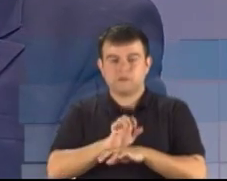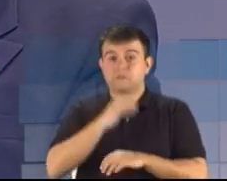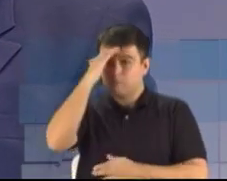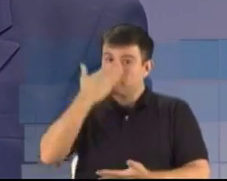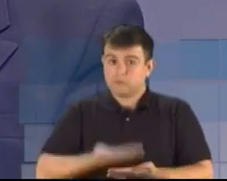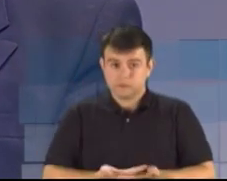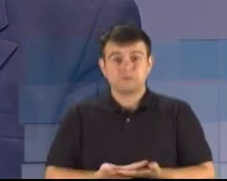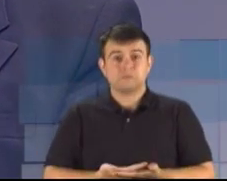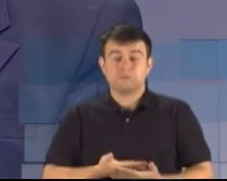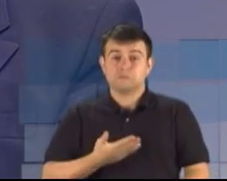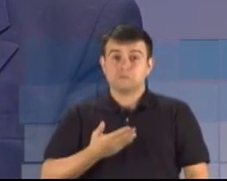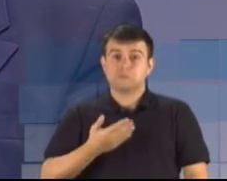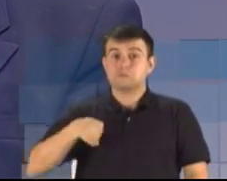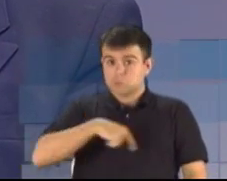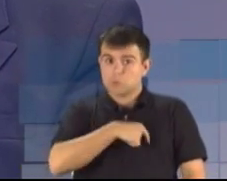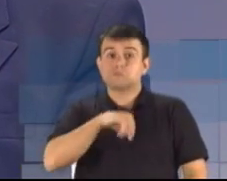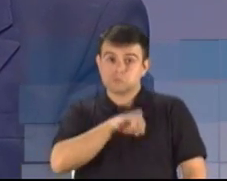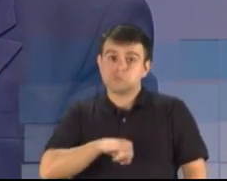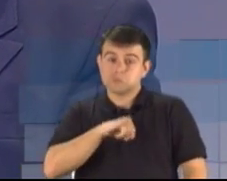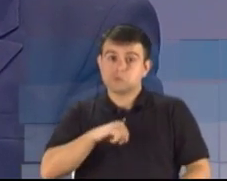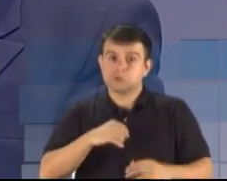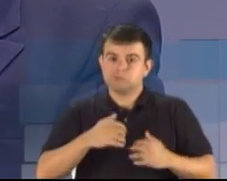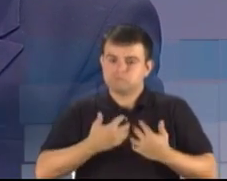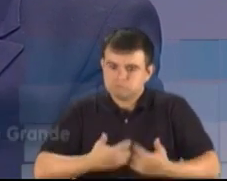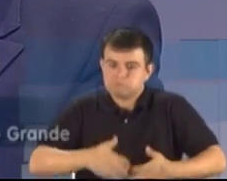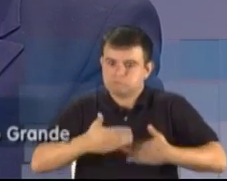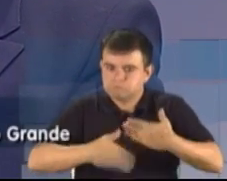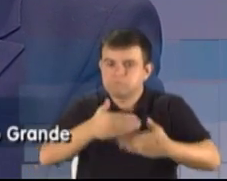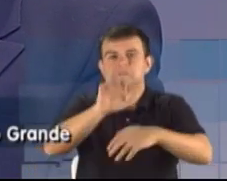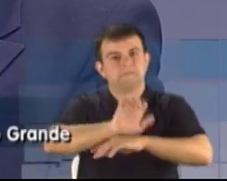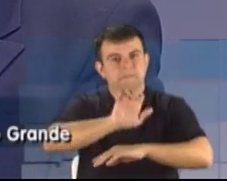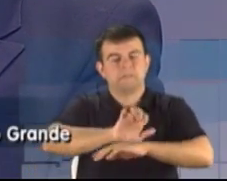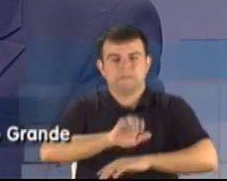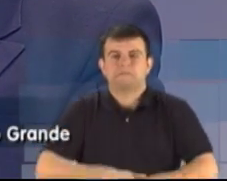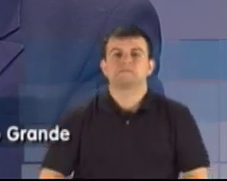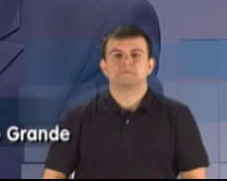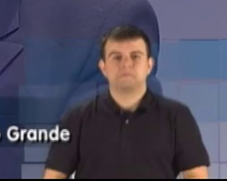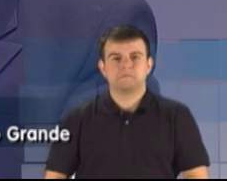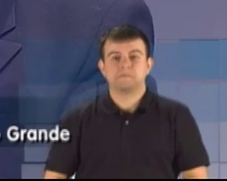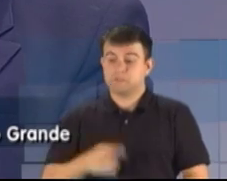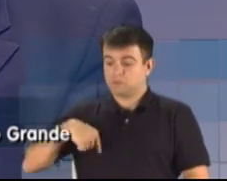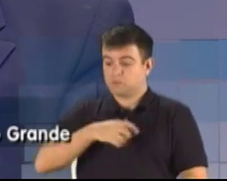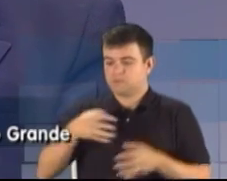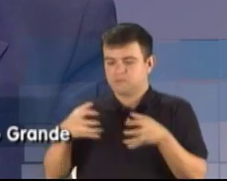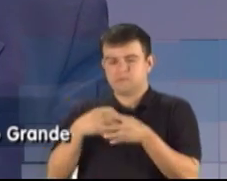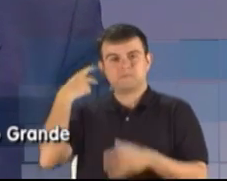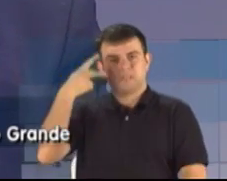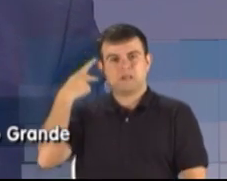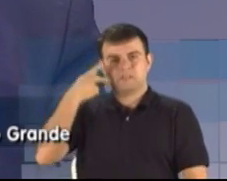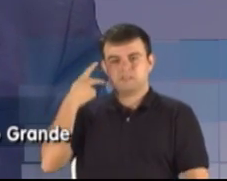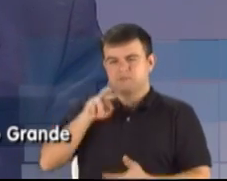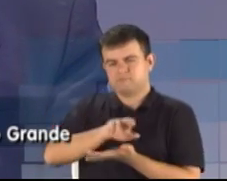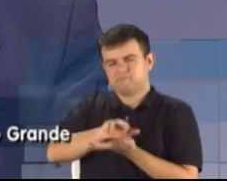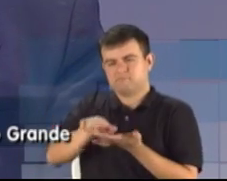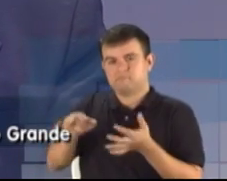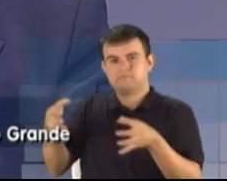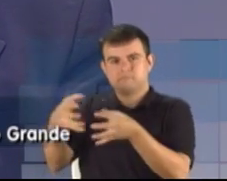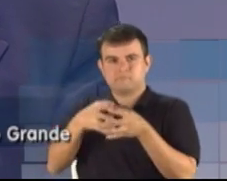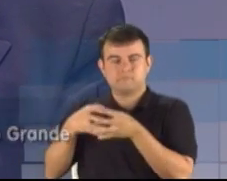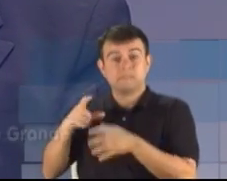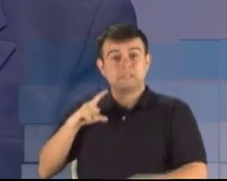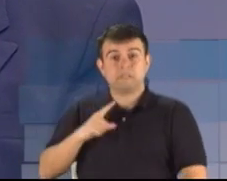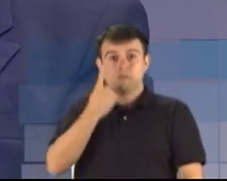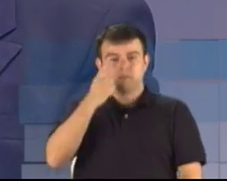precisamos fazer o Estado funcionar. Nós somos uma coligação que temos o governador,